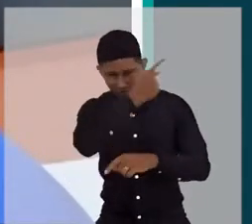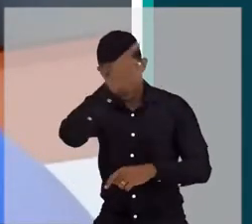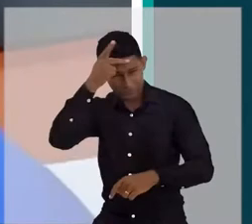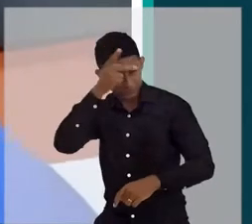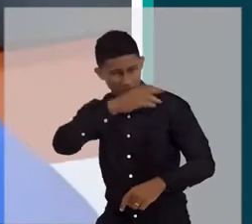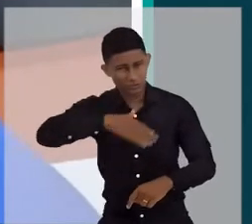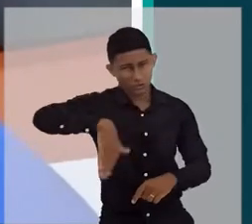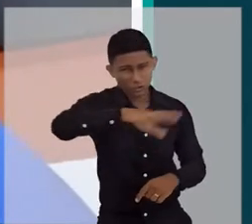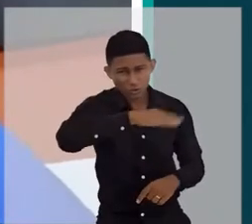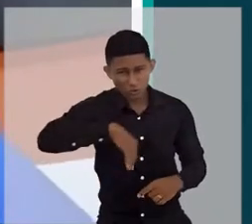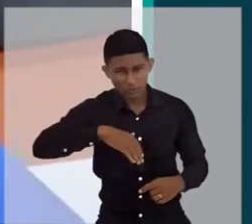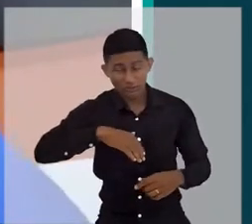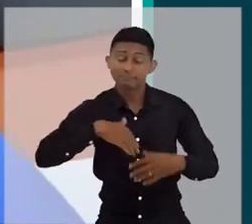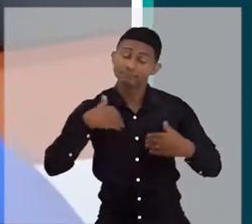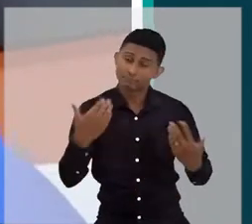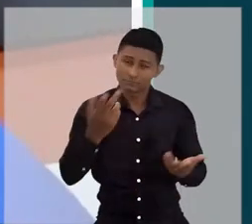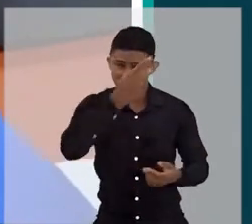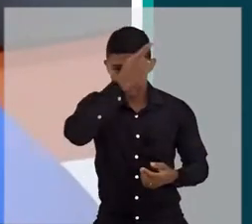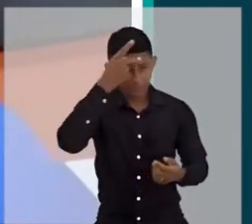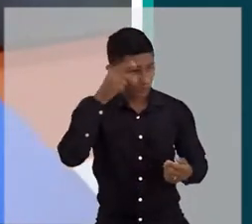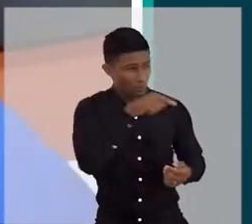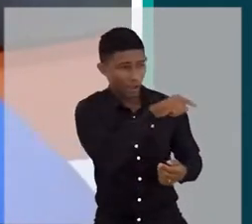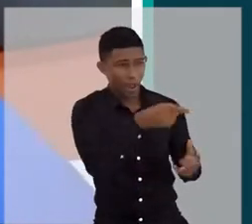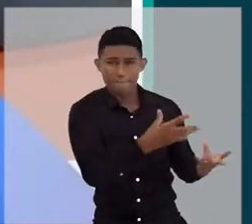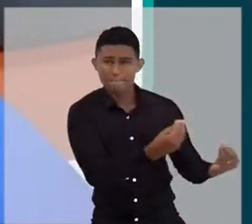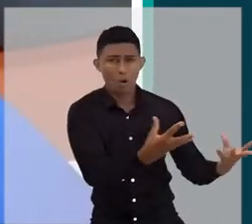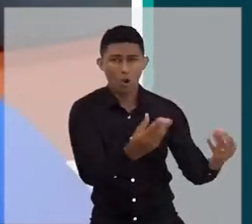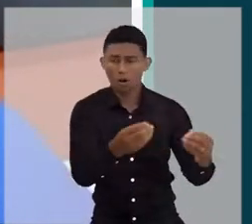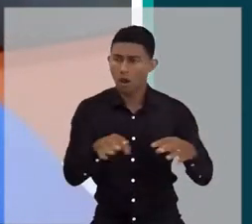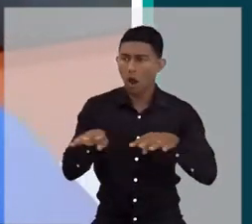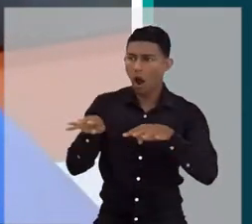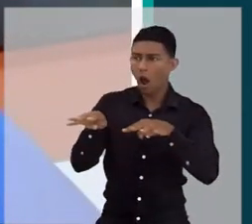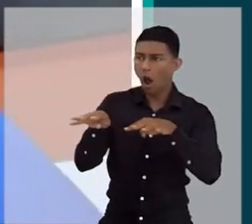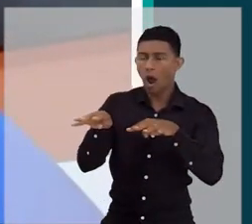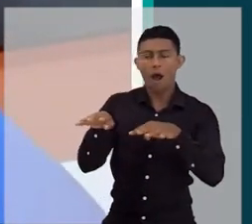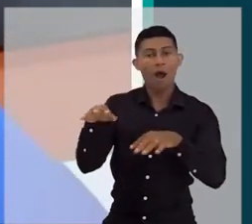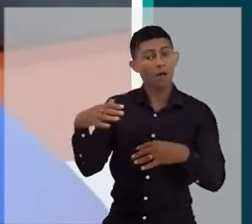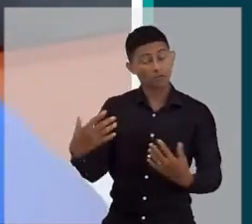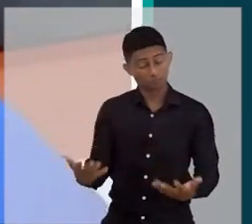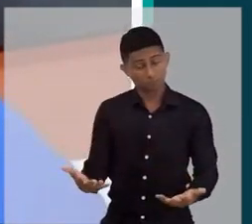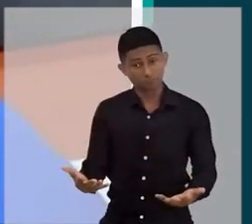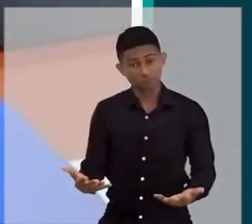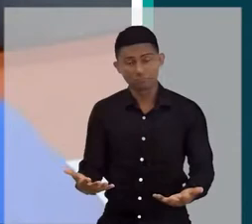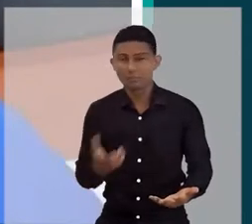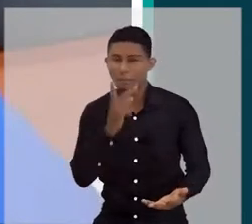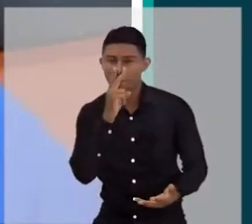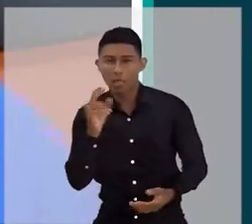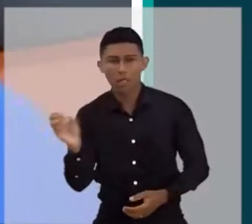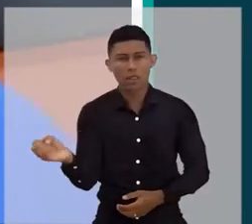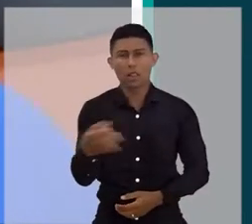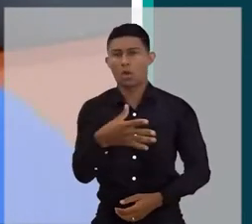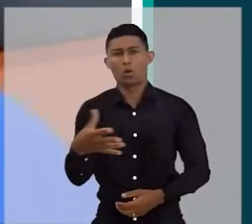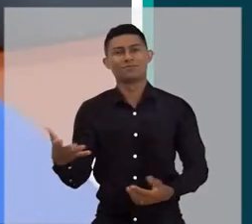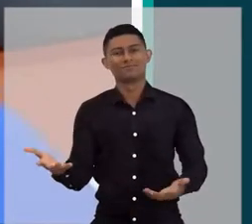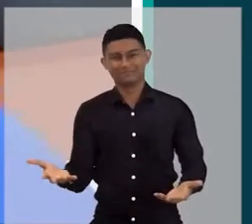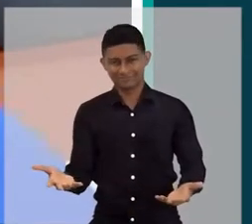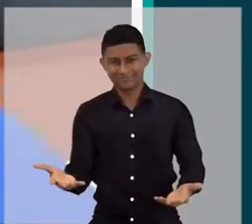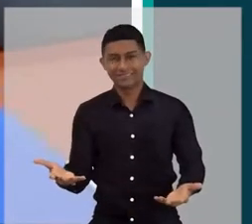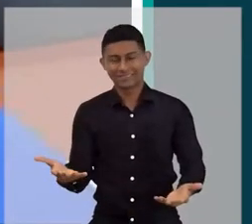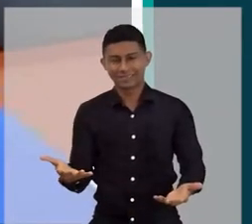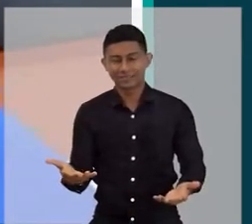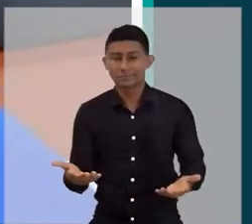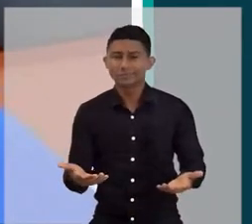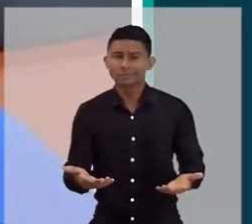comportamento, começa a chamar a atenção da publicidade. Foi uma nova narrativa